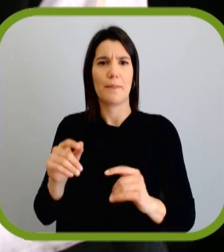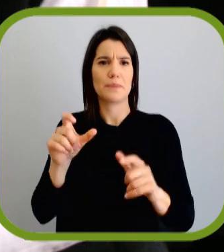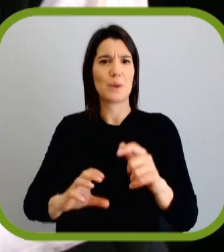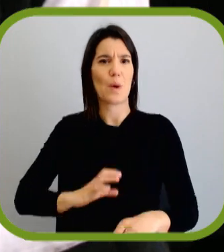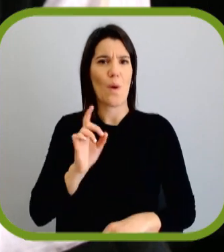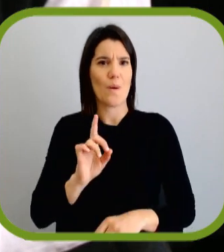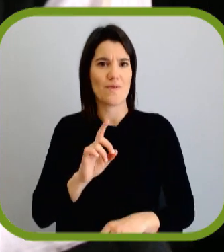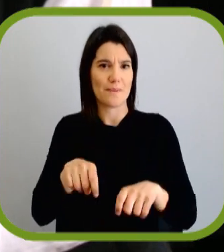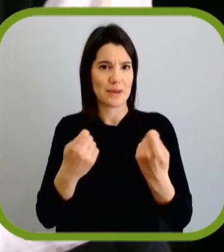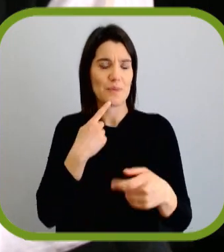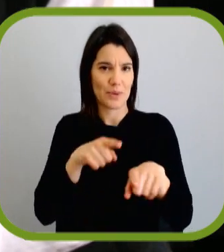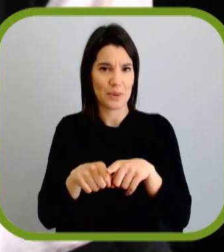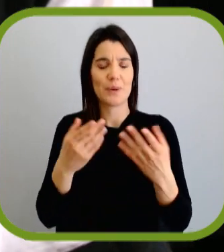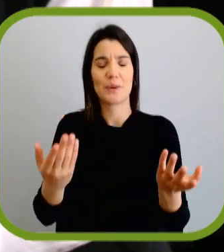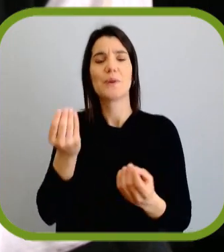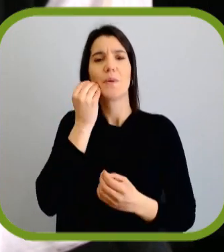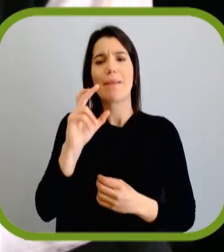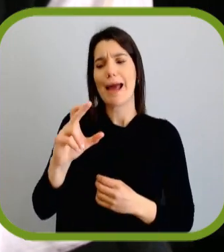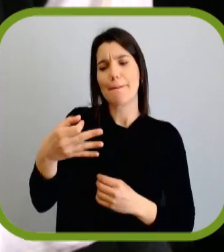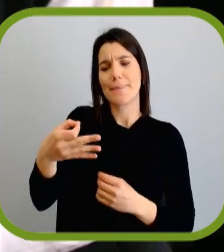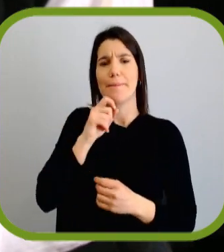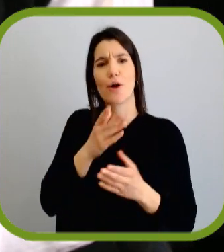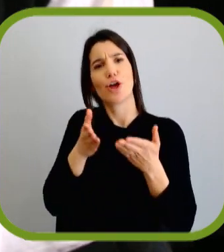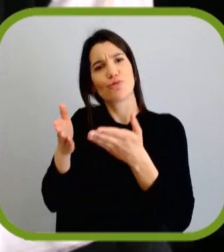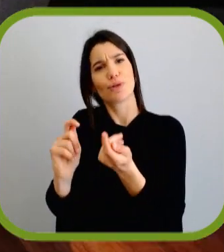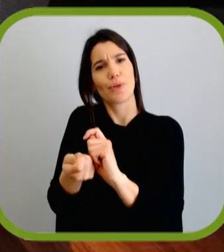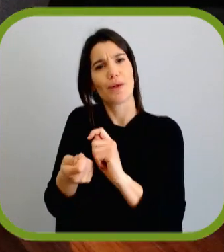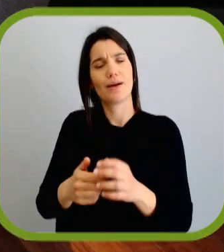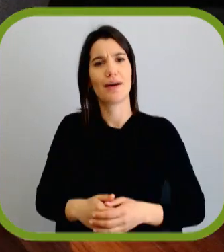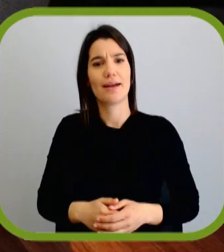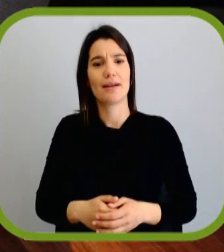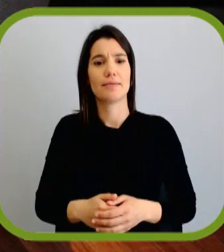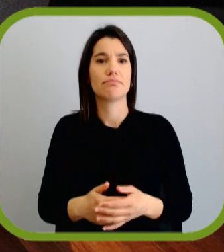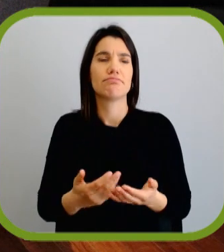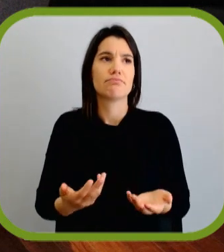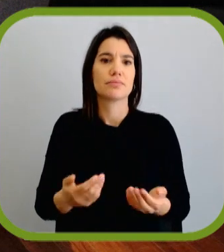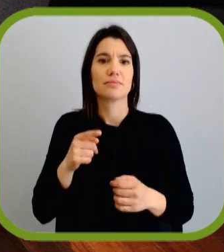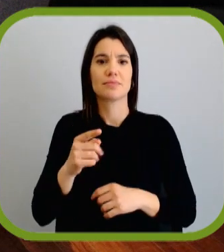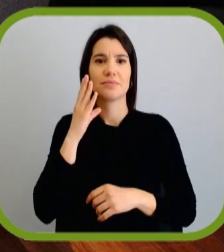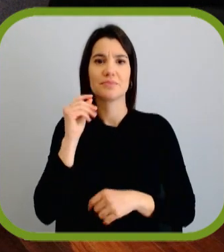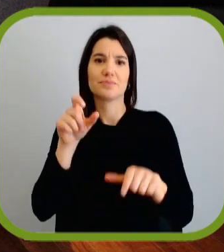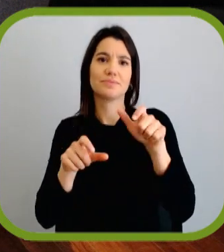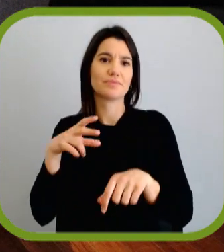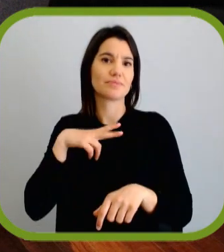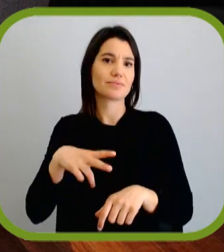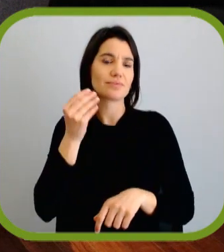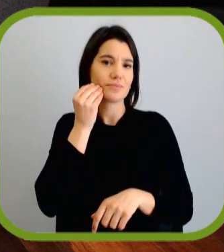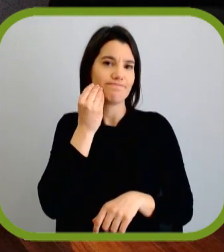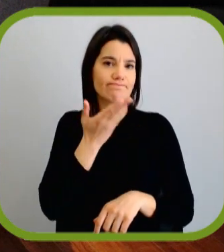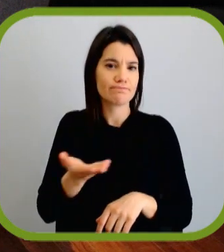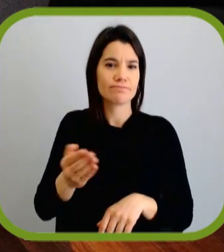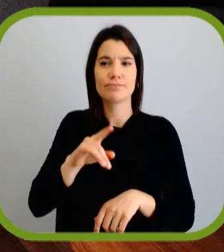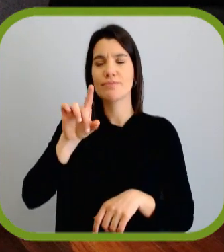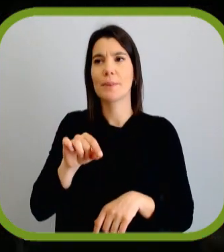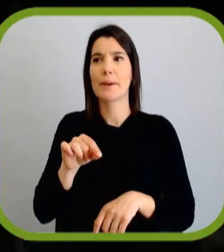pessoas nos partidos políticos. Como é que as relações públicas podem mudar esse cenário? Eu acho que isso tem a ver com o cinismo dos portugueses